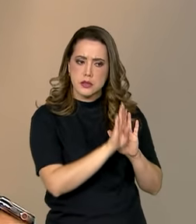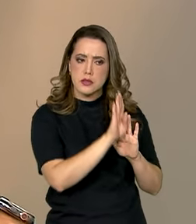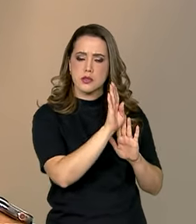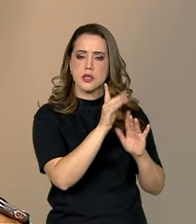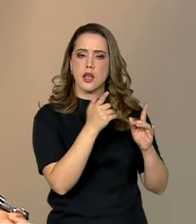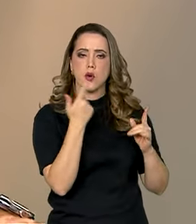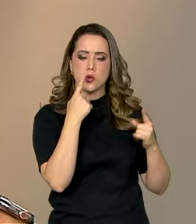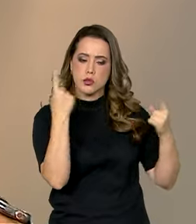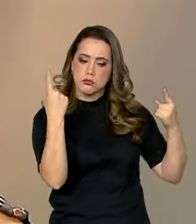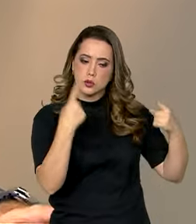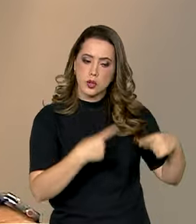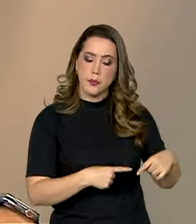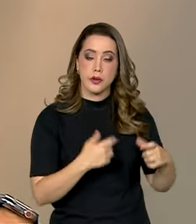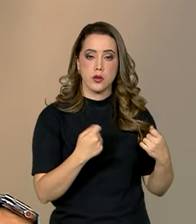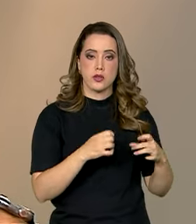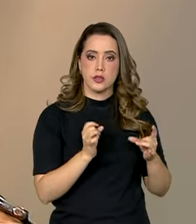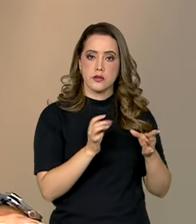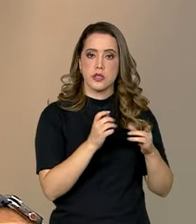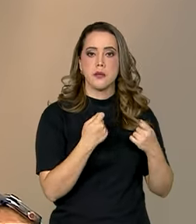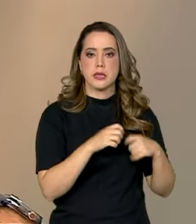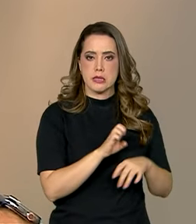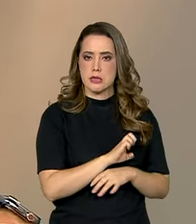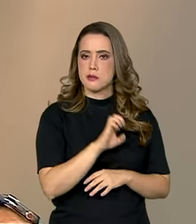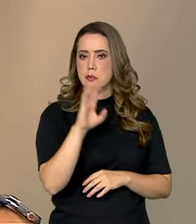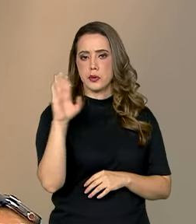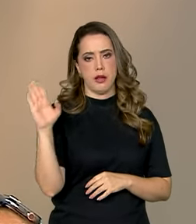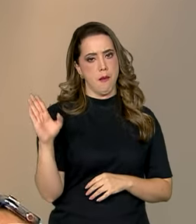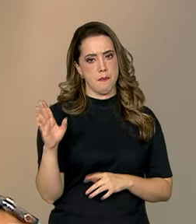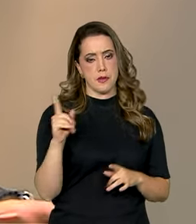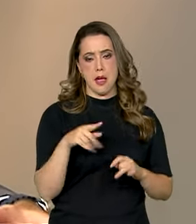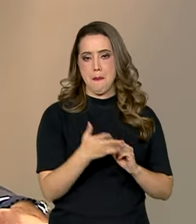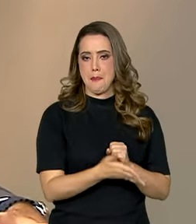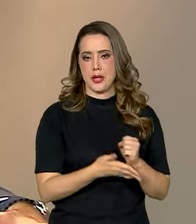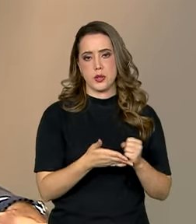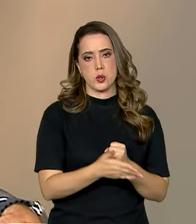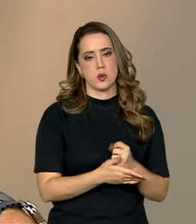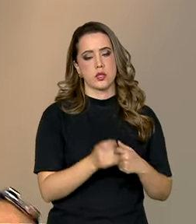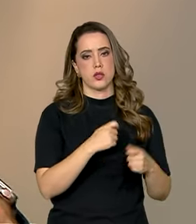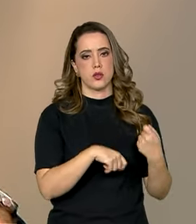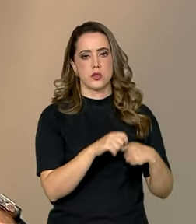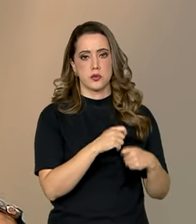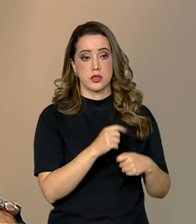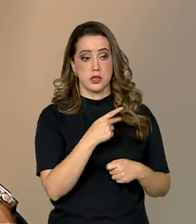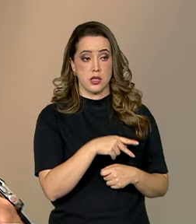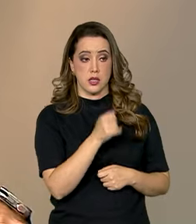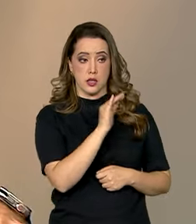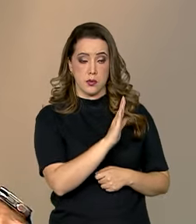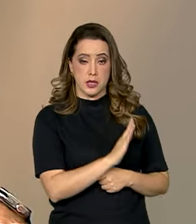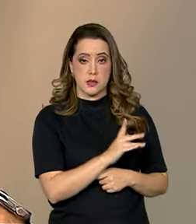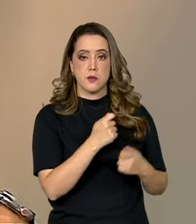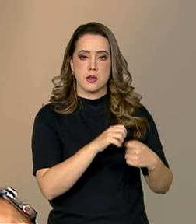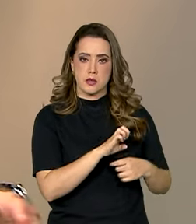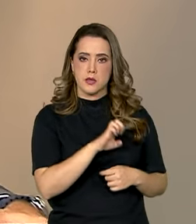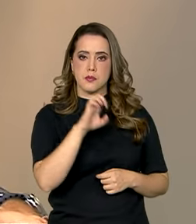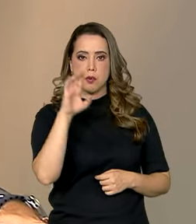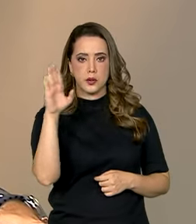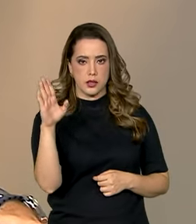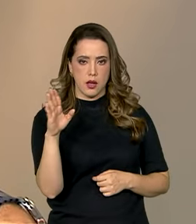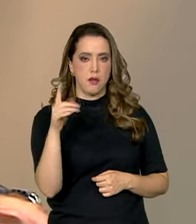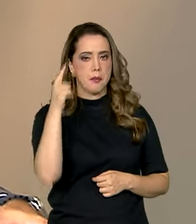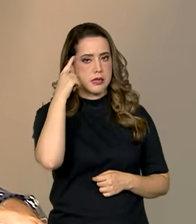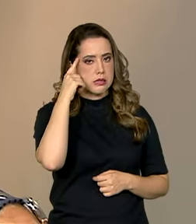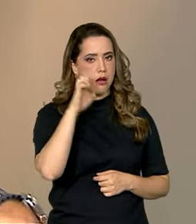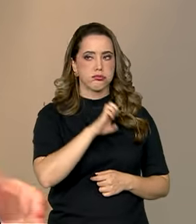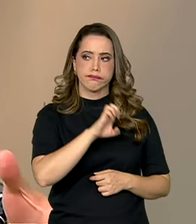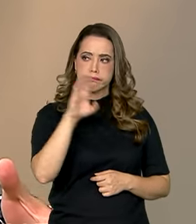gerarem emprego, conseguirem vender mais, precisam exportar. Essa uma premissa básica da economia. Não só ficar no mercado interno, tem que exportar, tem que pensar para fora. E o governo